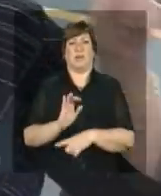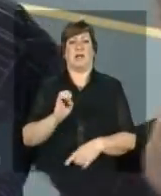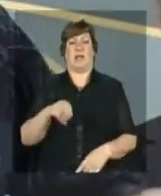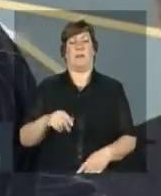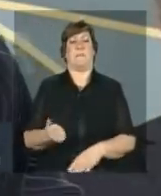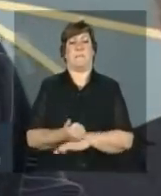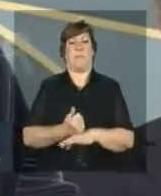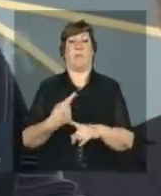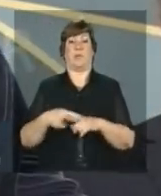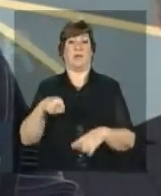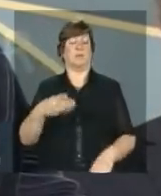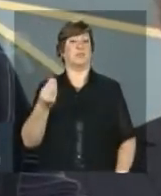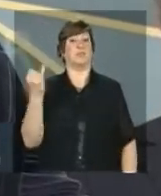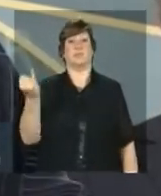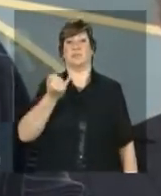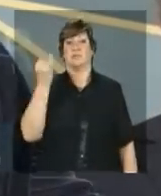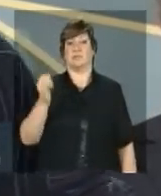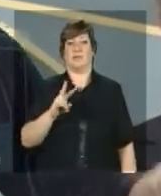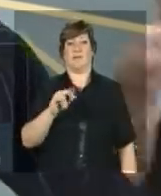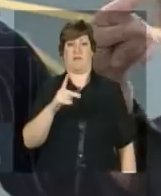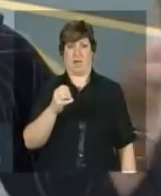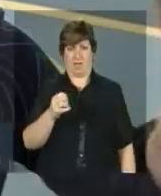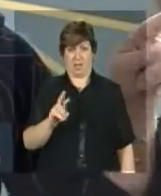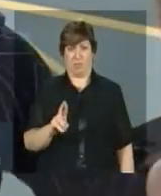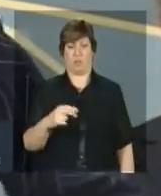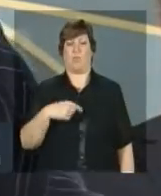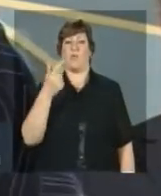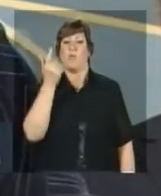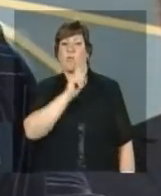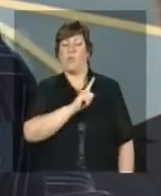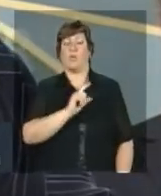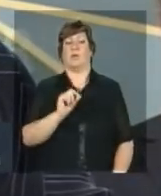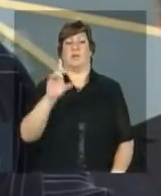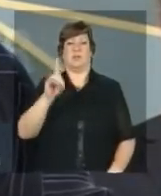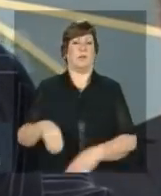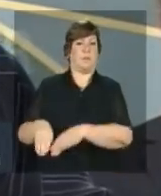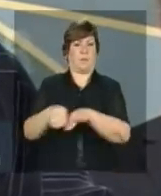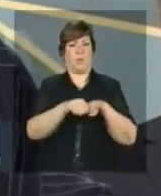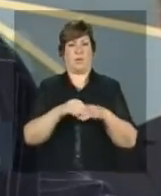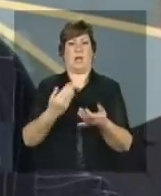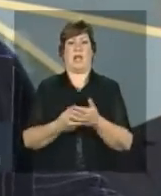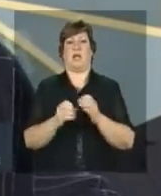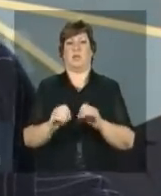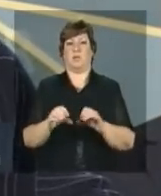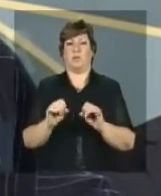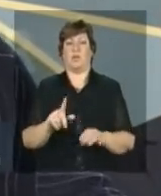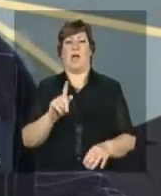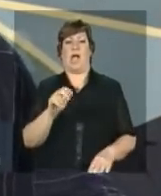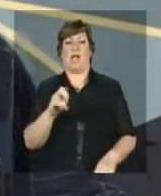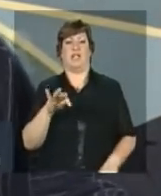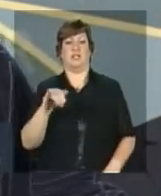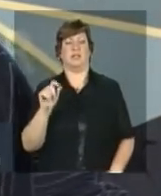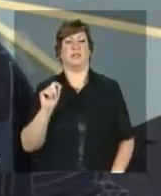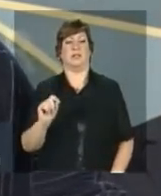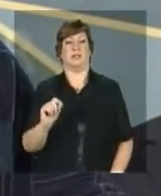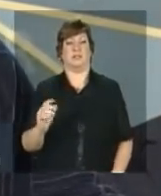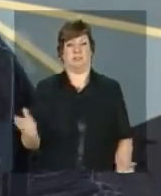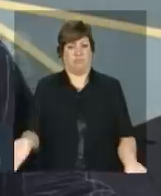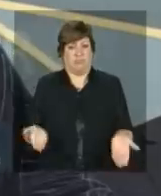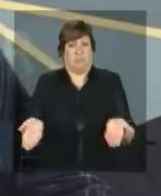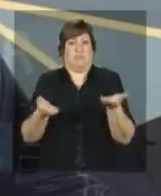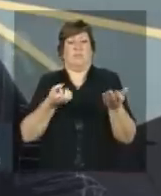posto que ele é um instrumento de acesso democrático à educação de garantia de